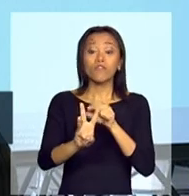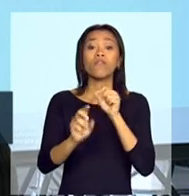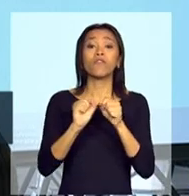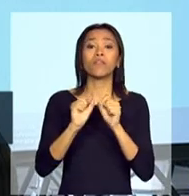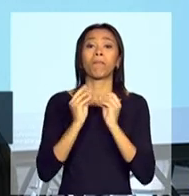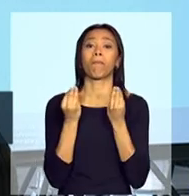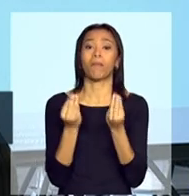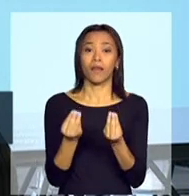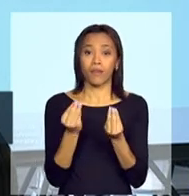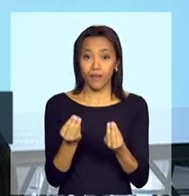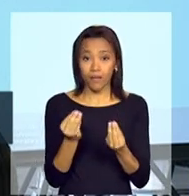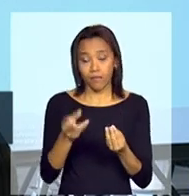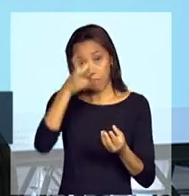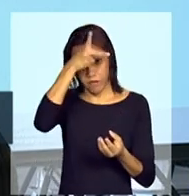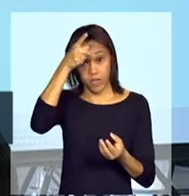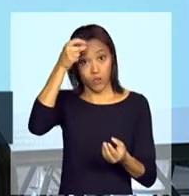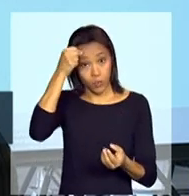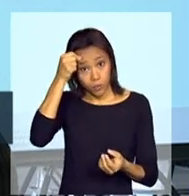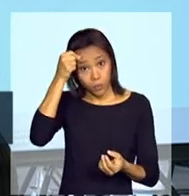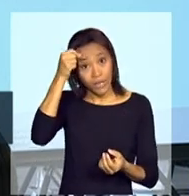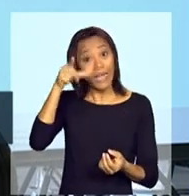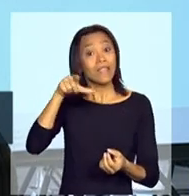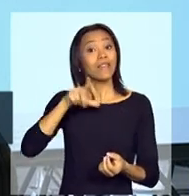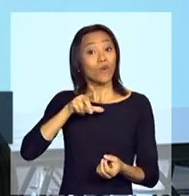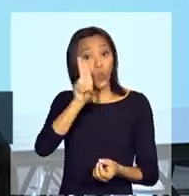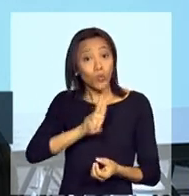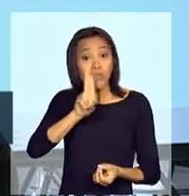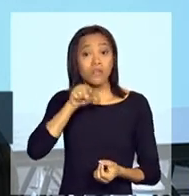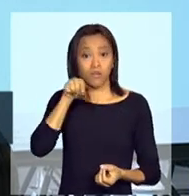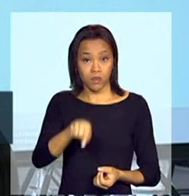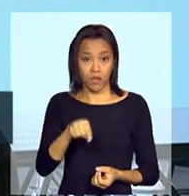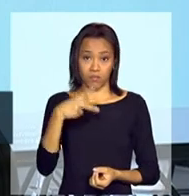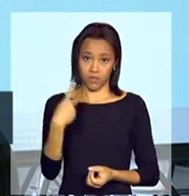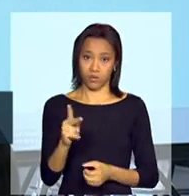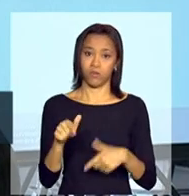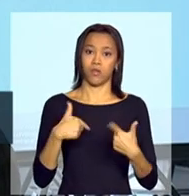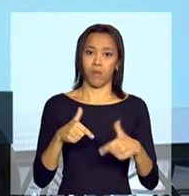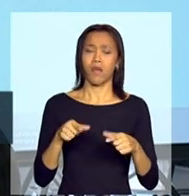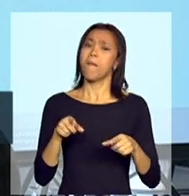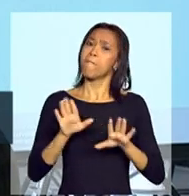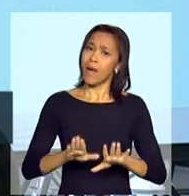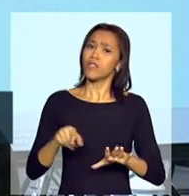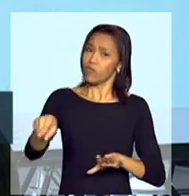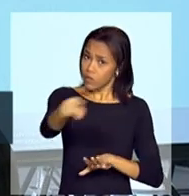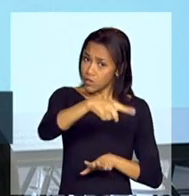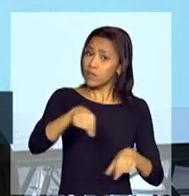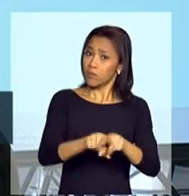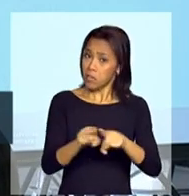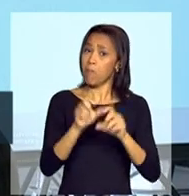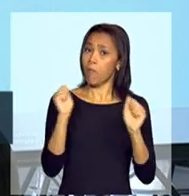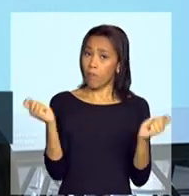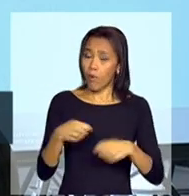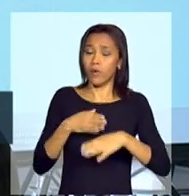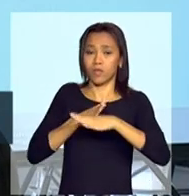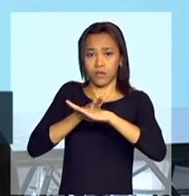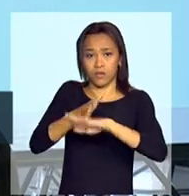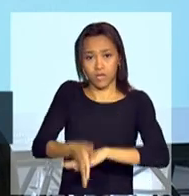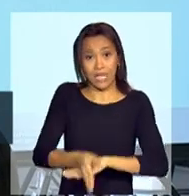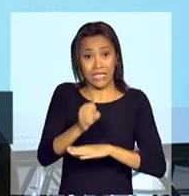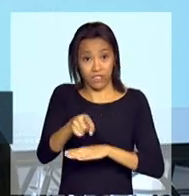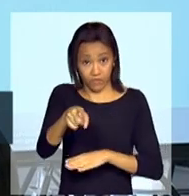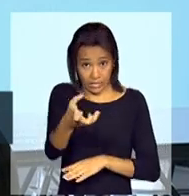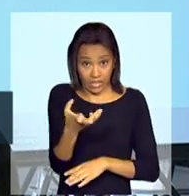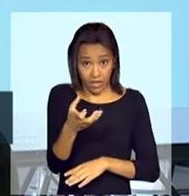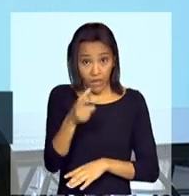a Prefeitura ter uma ferramenta de trabalho, mas os senhores também podem acessar. Então, se tiver